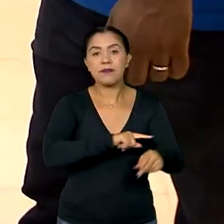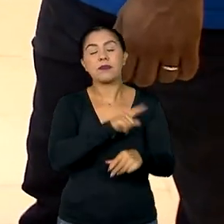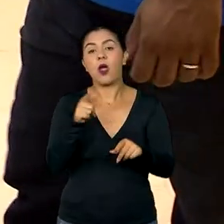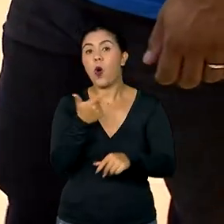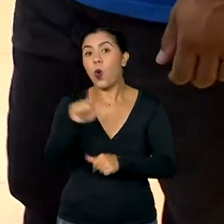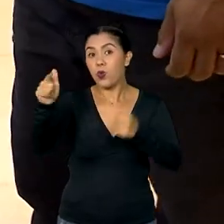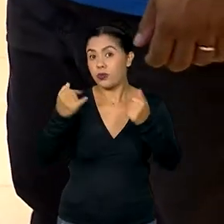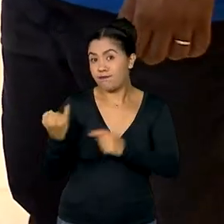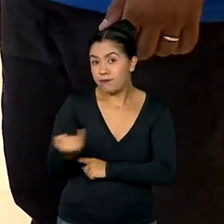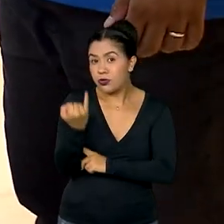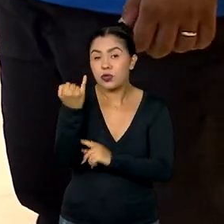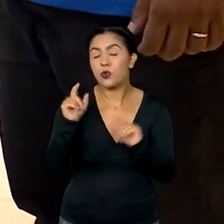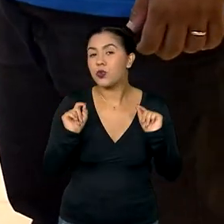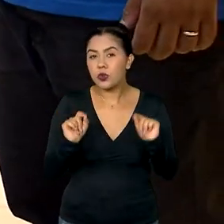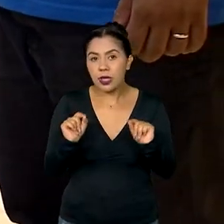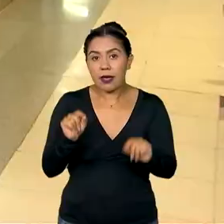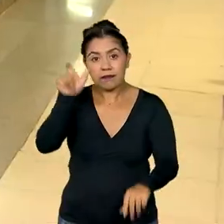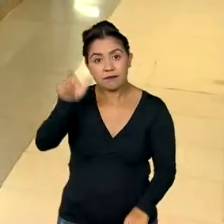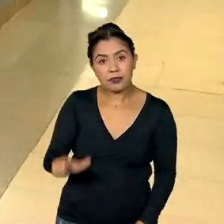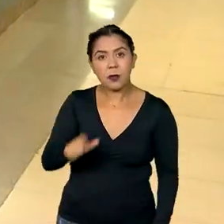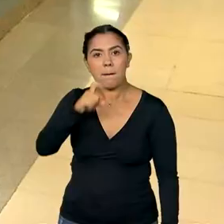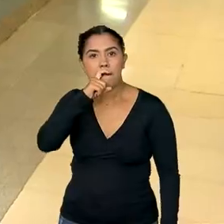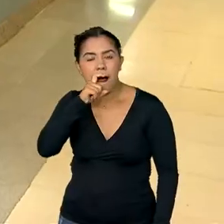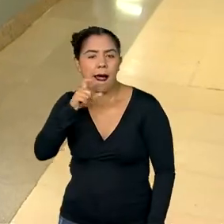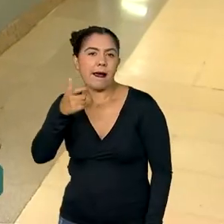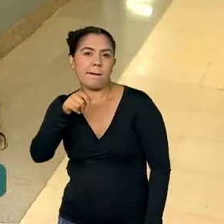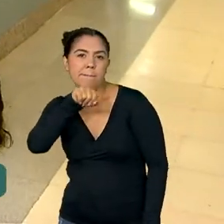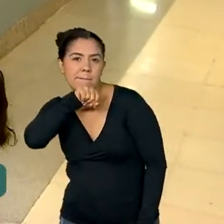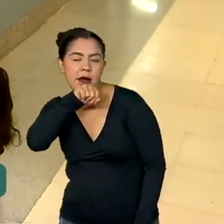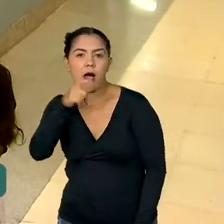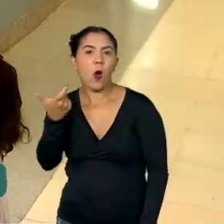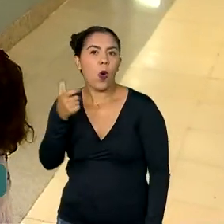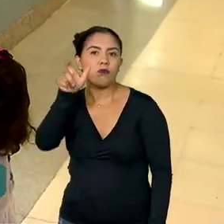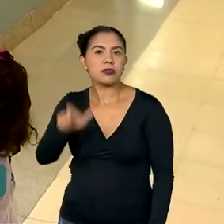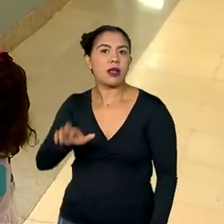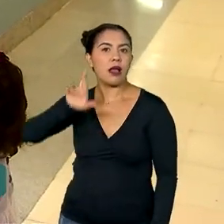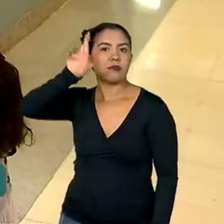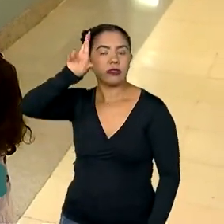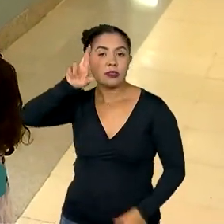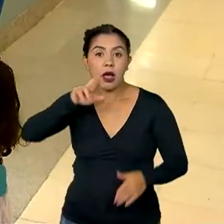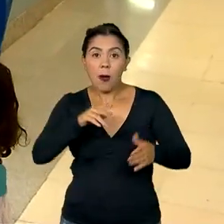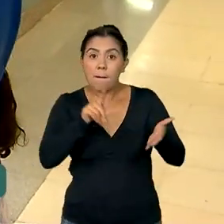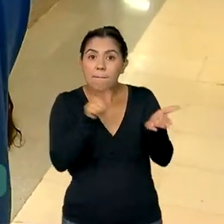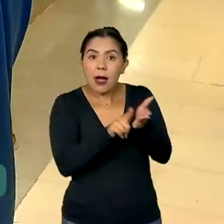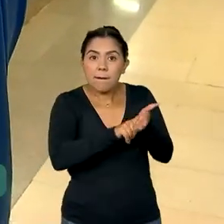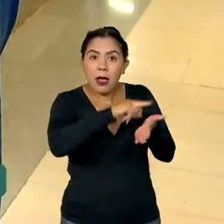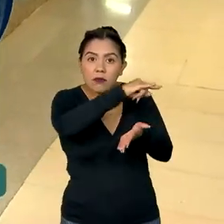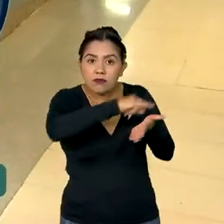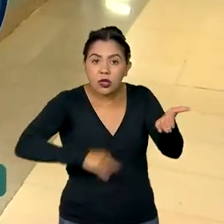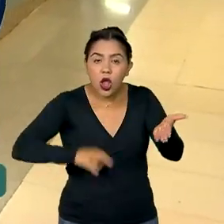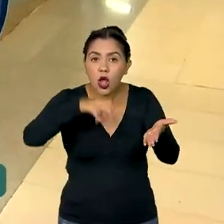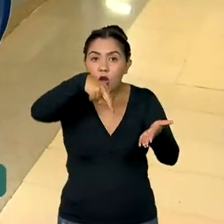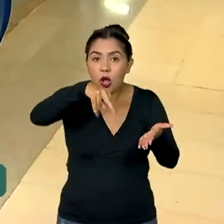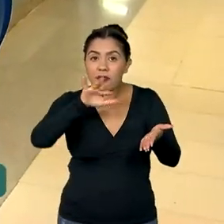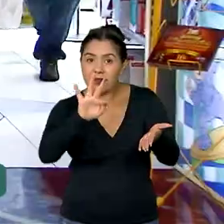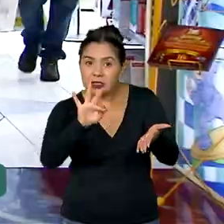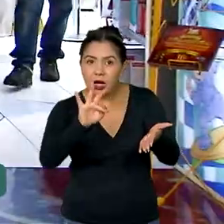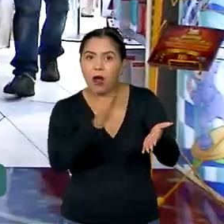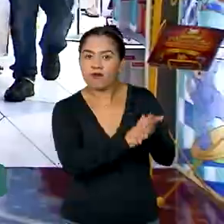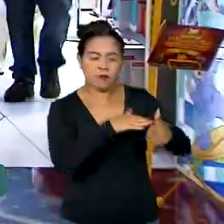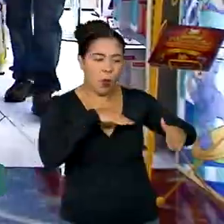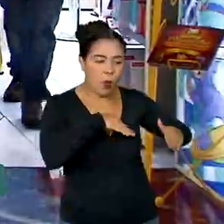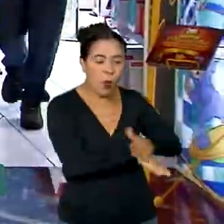que o responsável guarde a nota fiscal de compra para qualquer eventualidade, qualquer